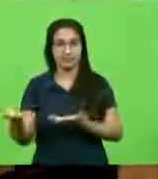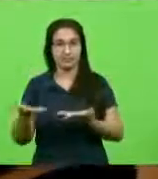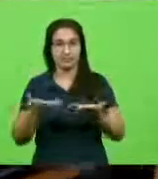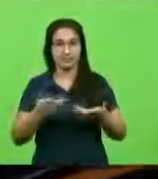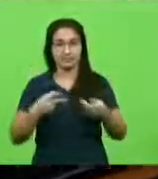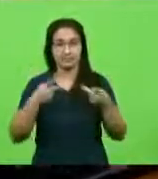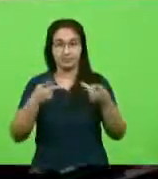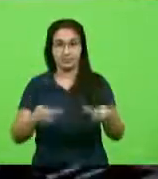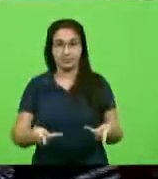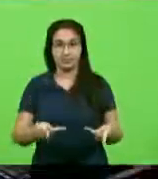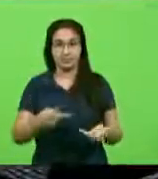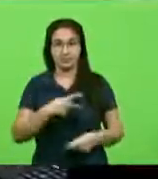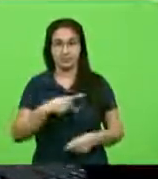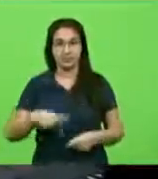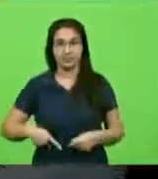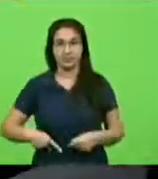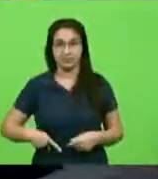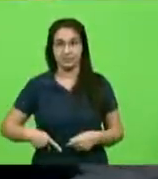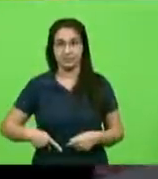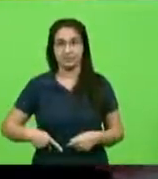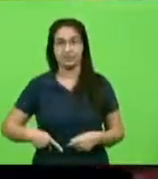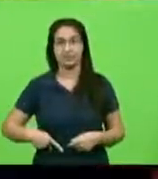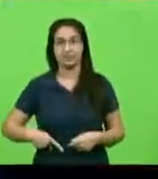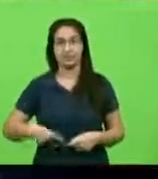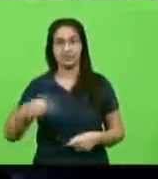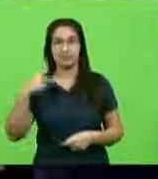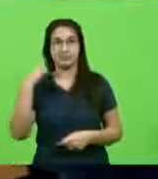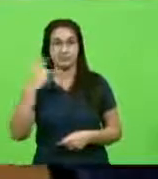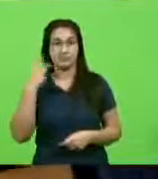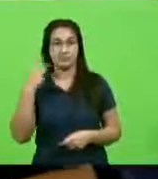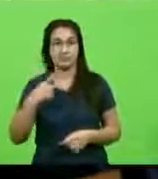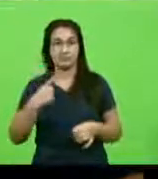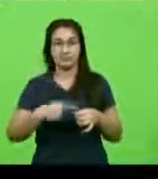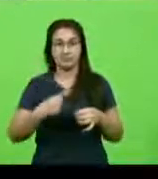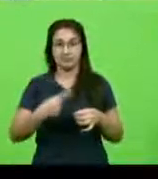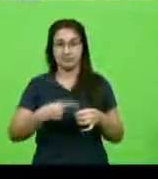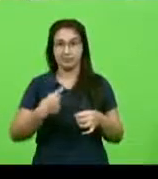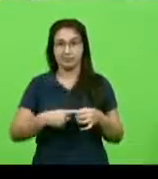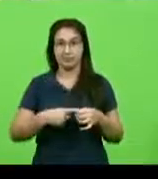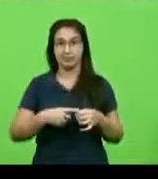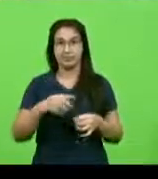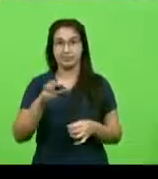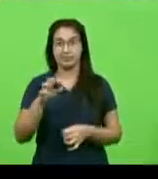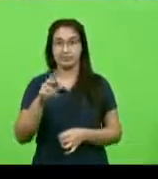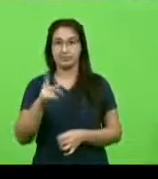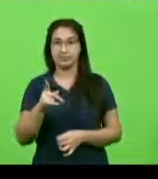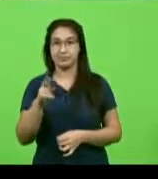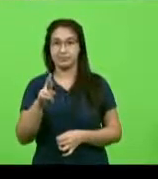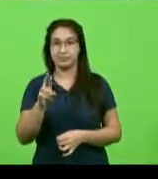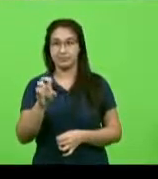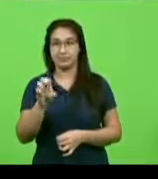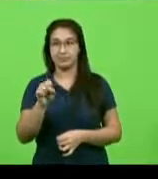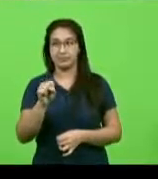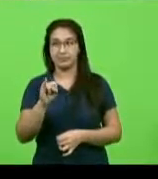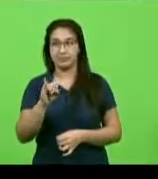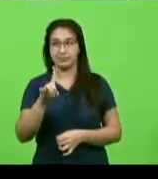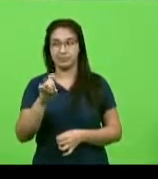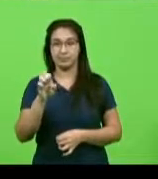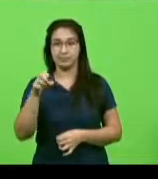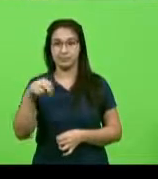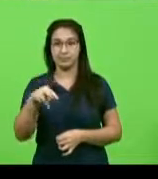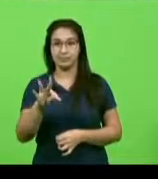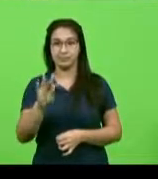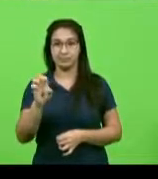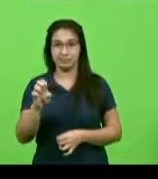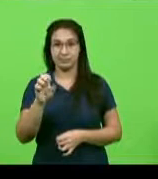visita do nosso presidente à Câmara de Vereadores do município de Presidente Getúlio, o vereador Joacir, o nosso suplente